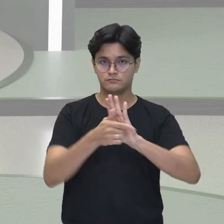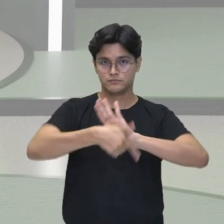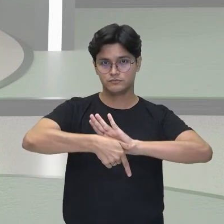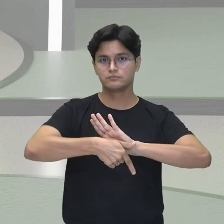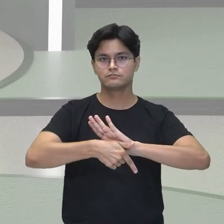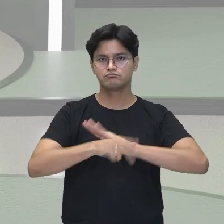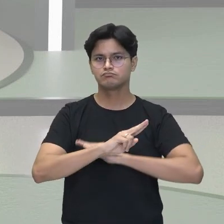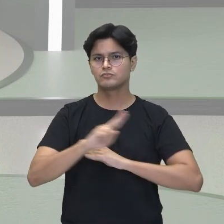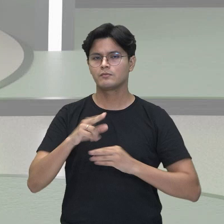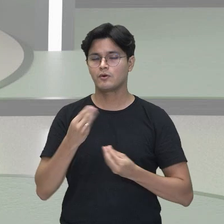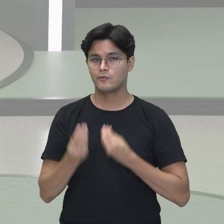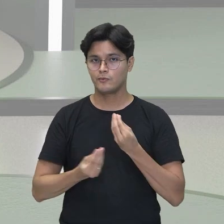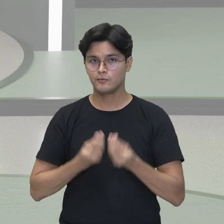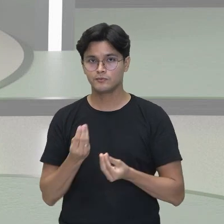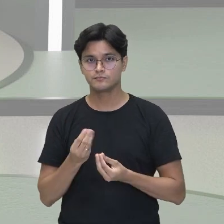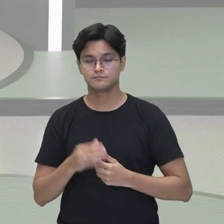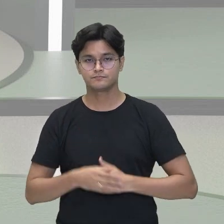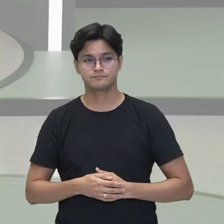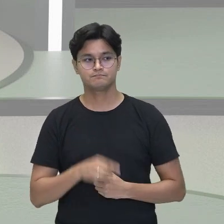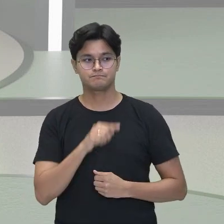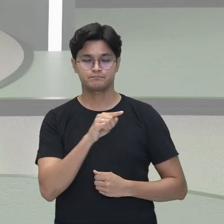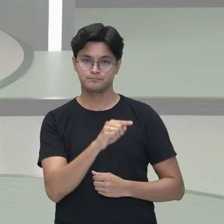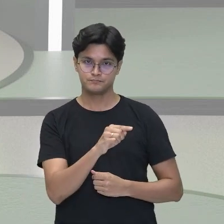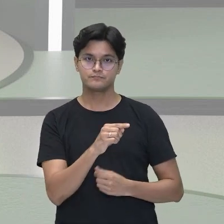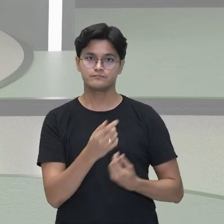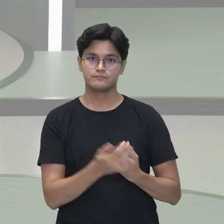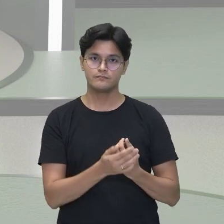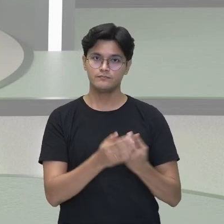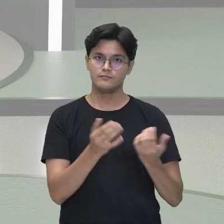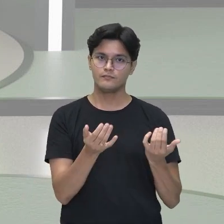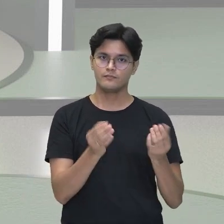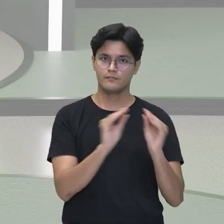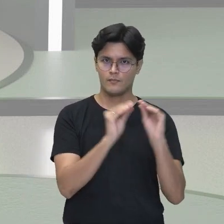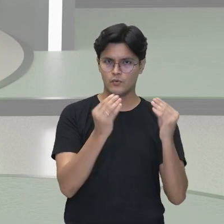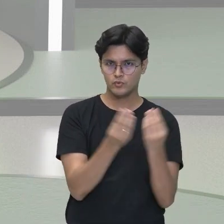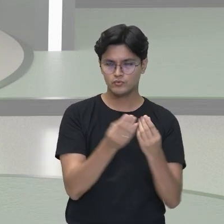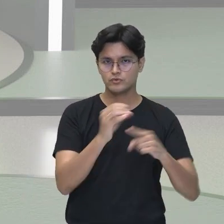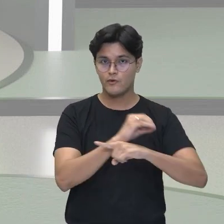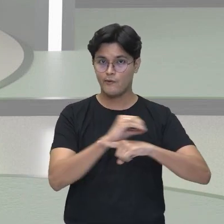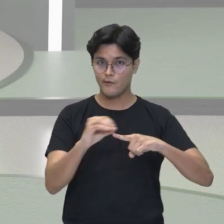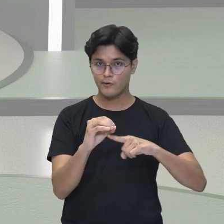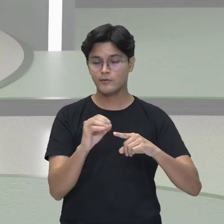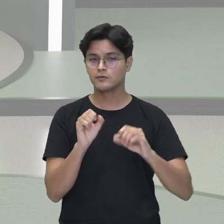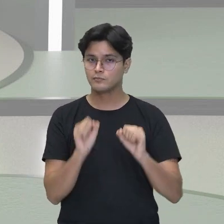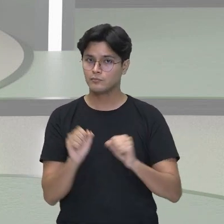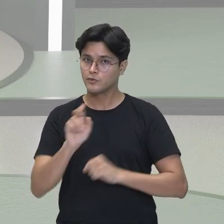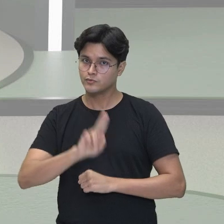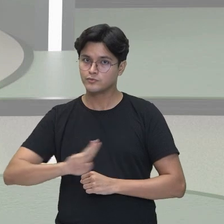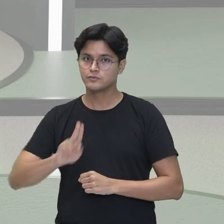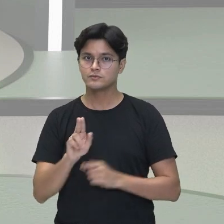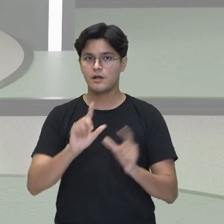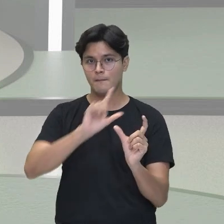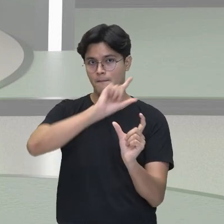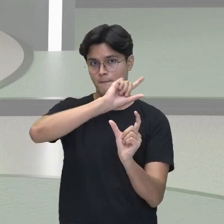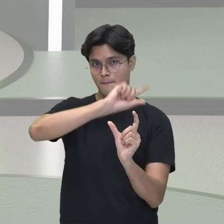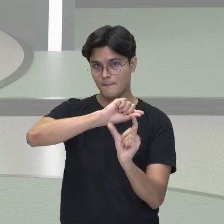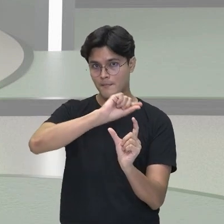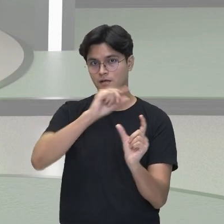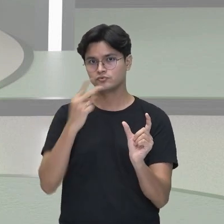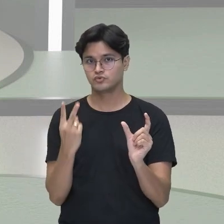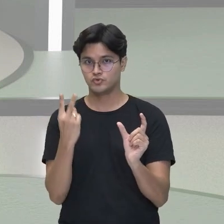Nesses compostos, eu vou usar dois prefixos. O prefixo cis,